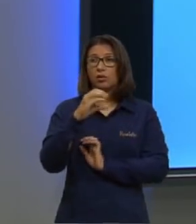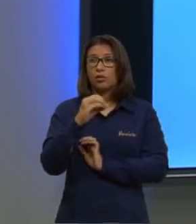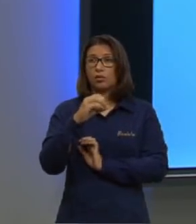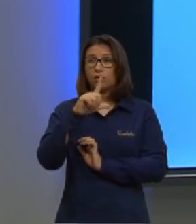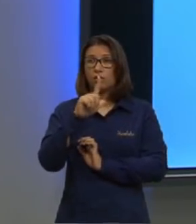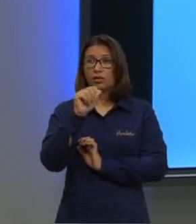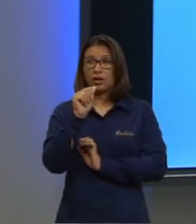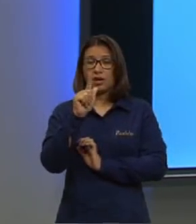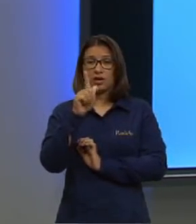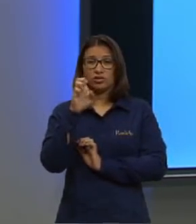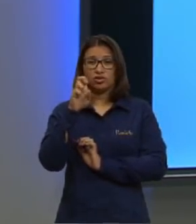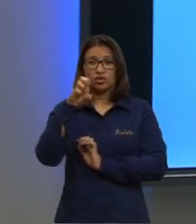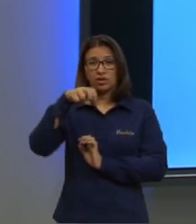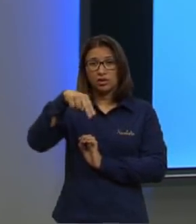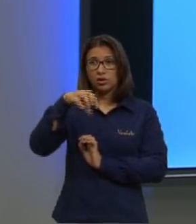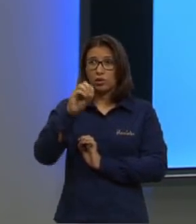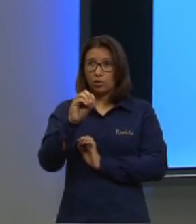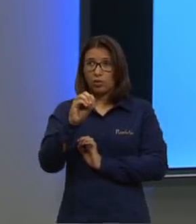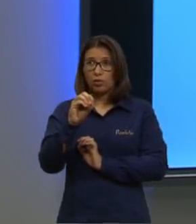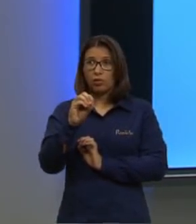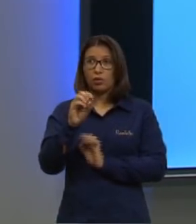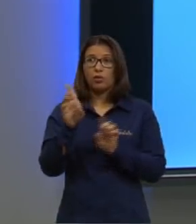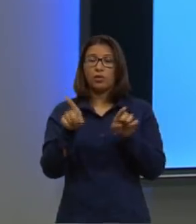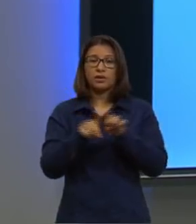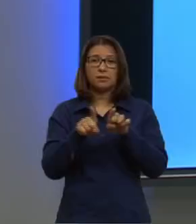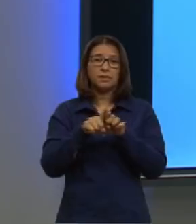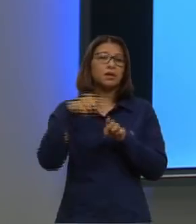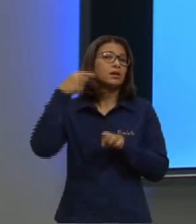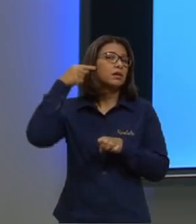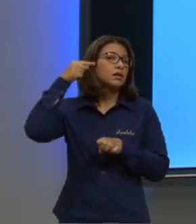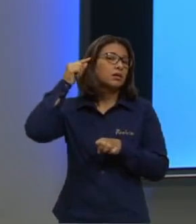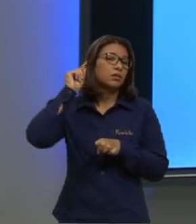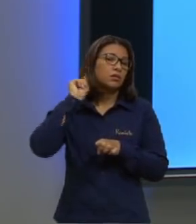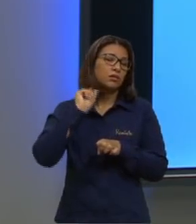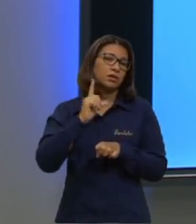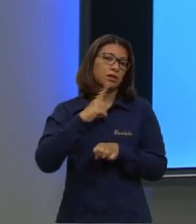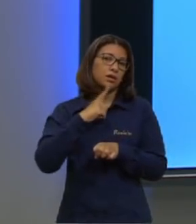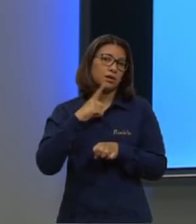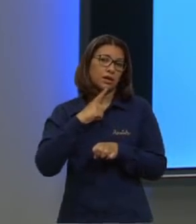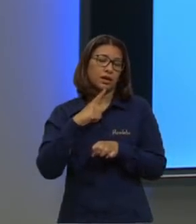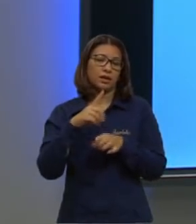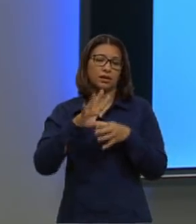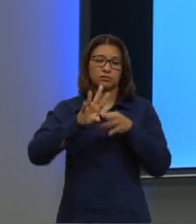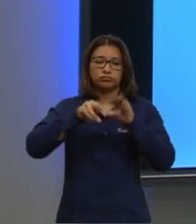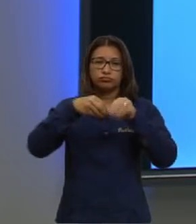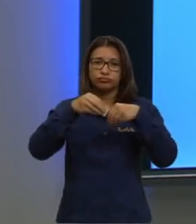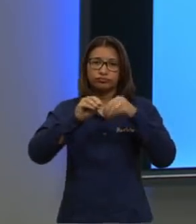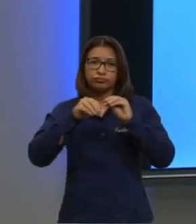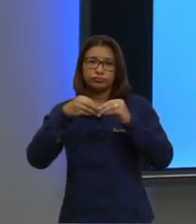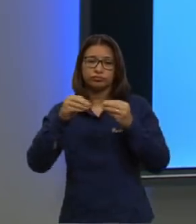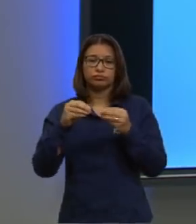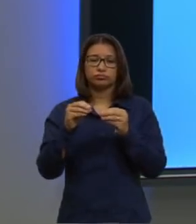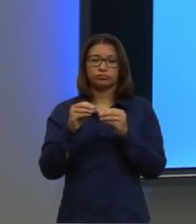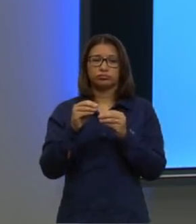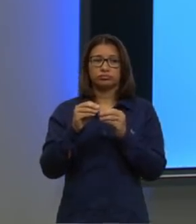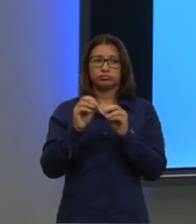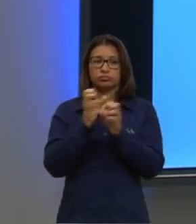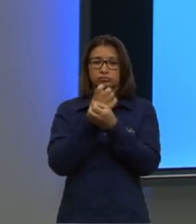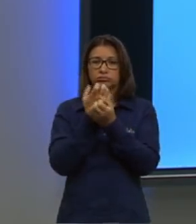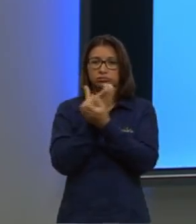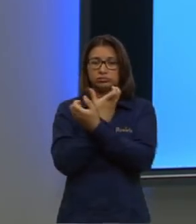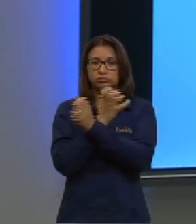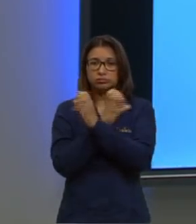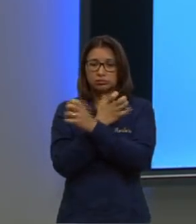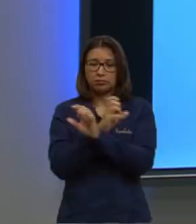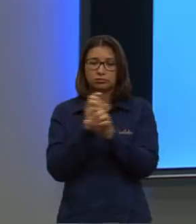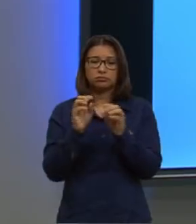né? Onde a gente encontra colágeno nas nossas orelhas, junto com as nossas, junto aos ossos, e queratina